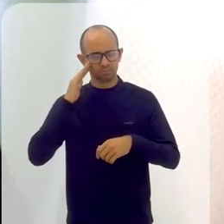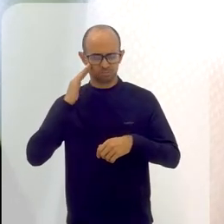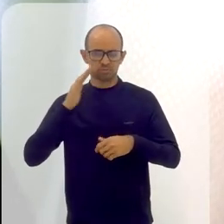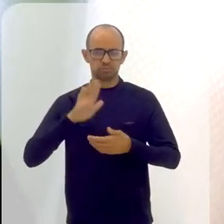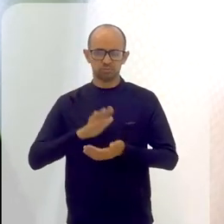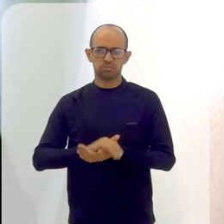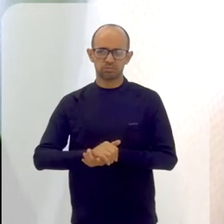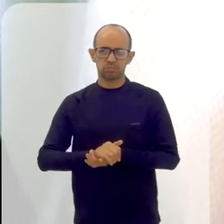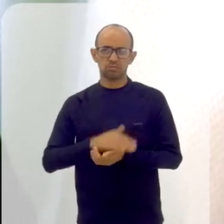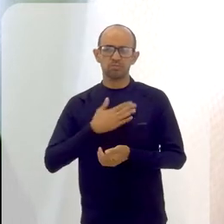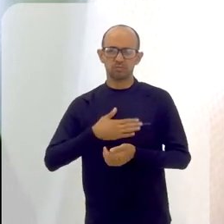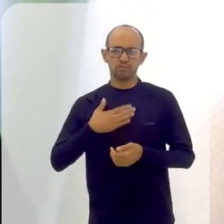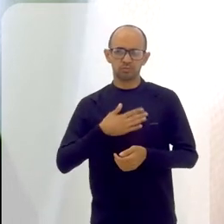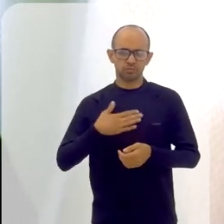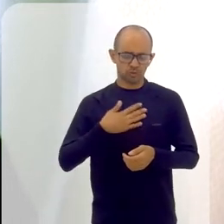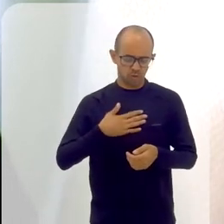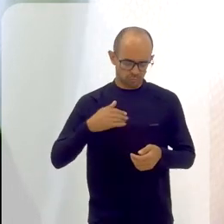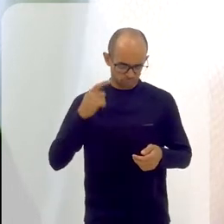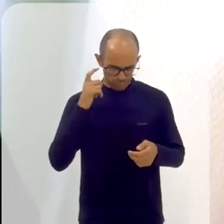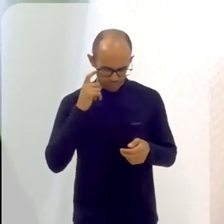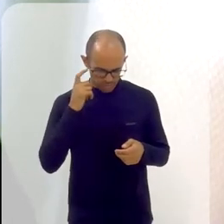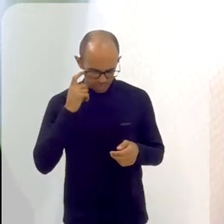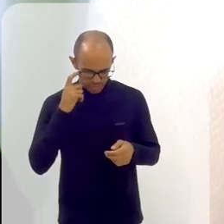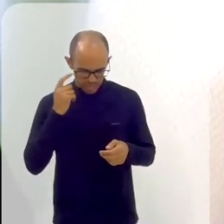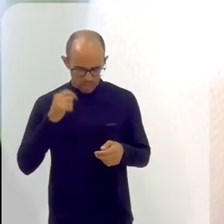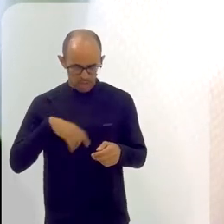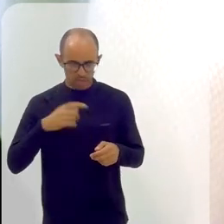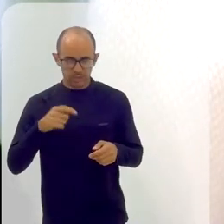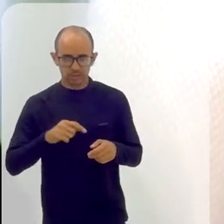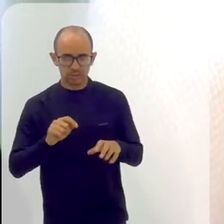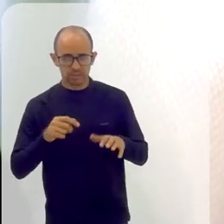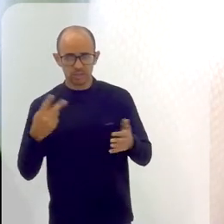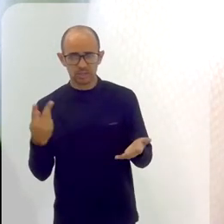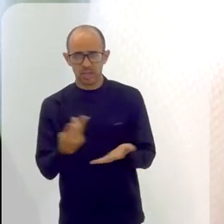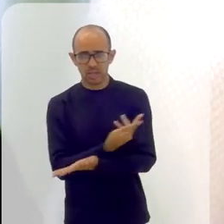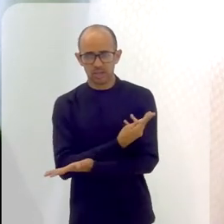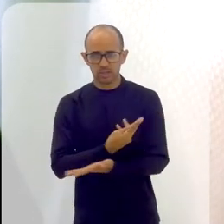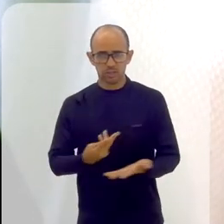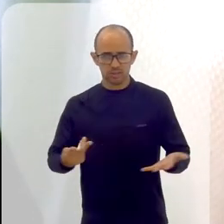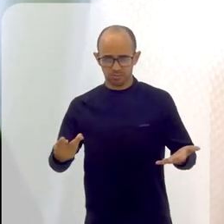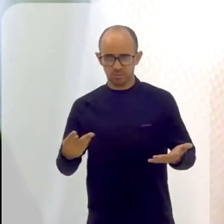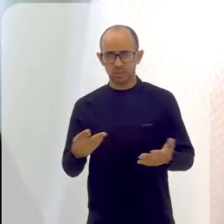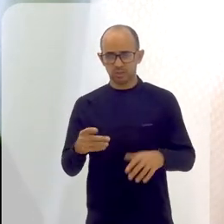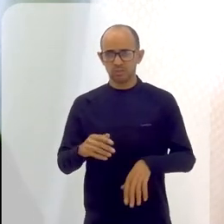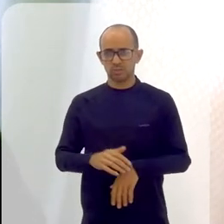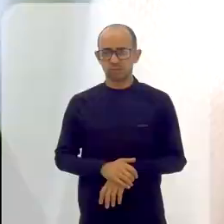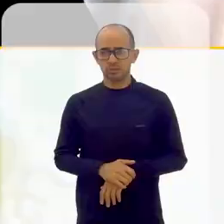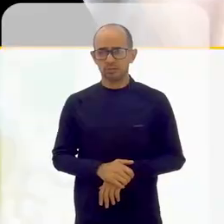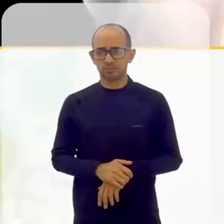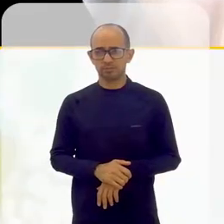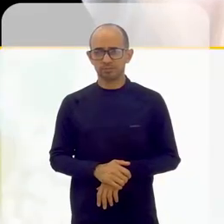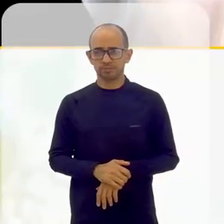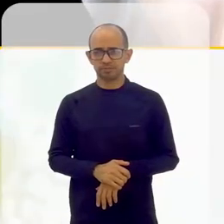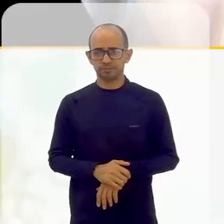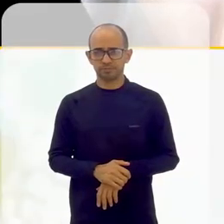seguir. Então, eu gosto muito de pensar nessa história que você perguntou. Tem alguma coisa que mudou de alguma maneira?